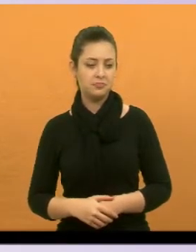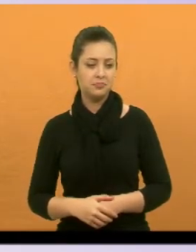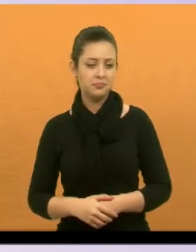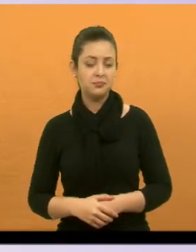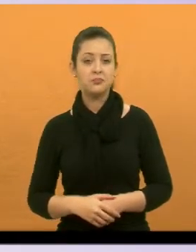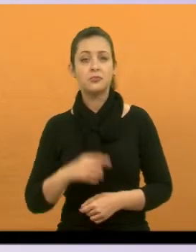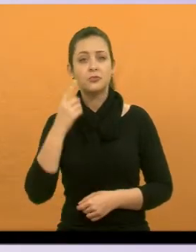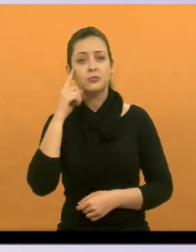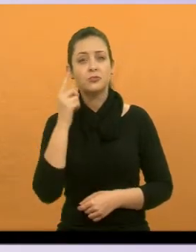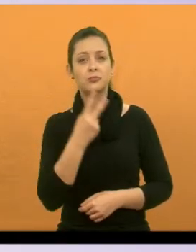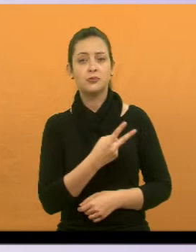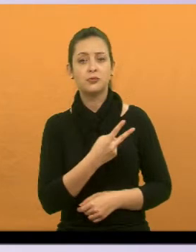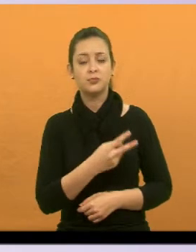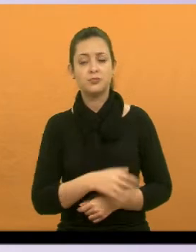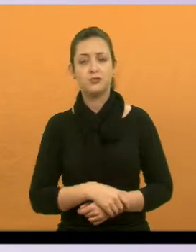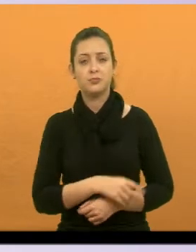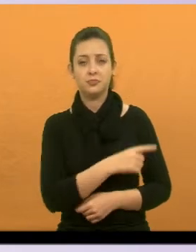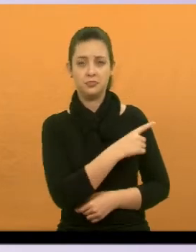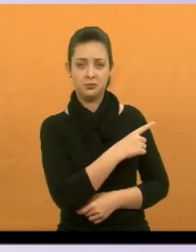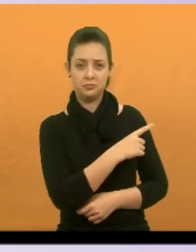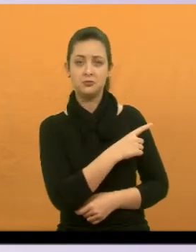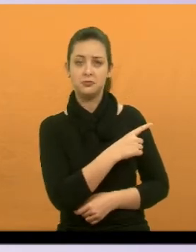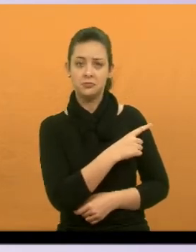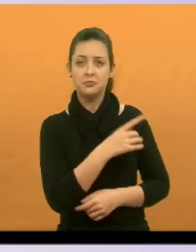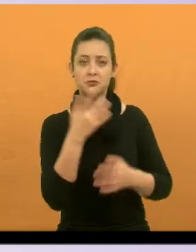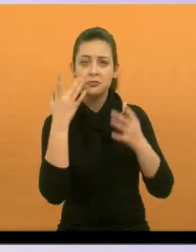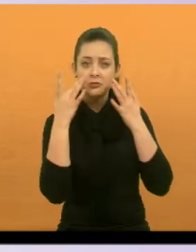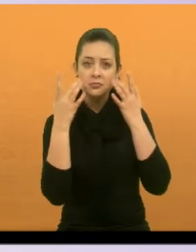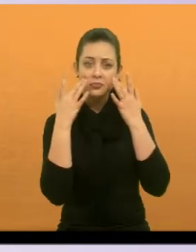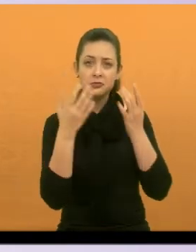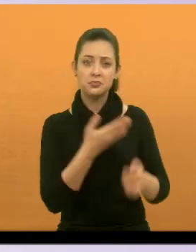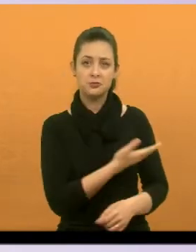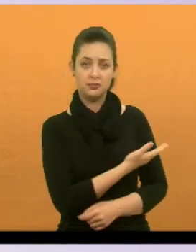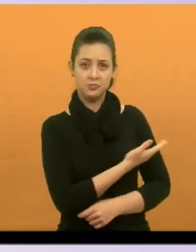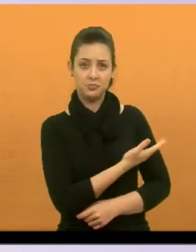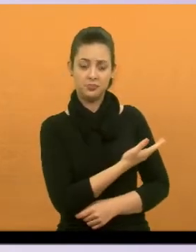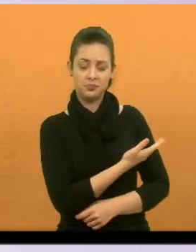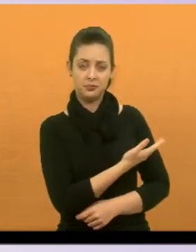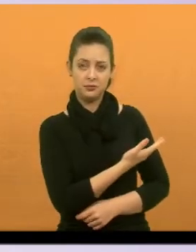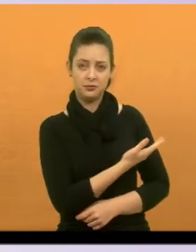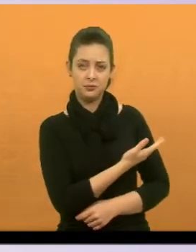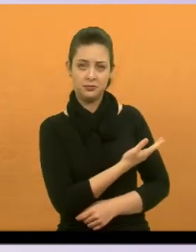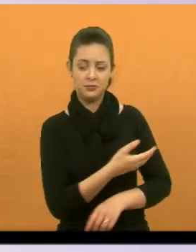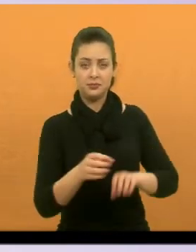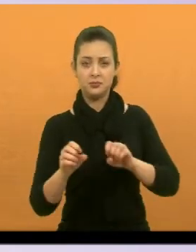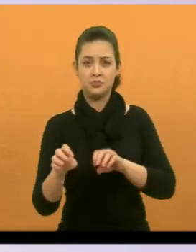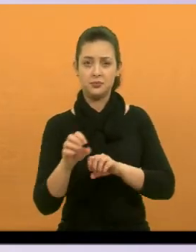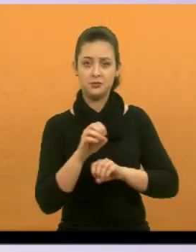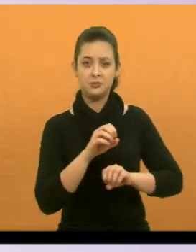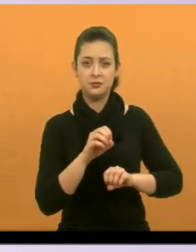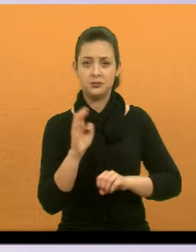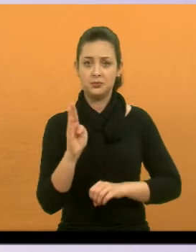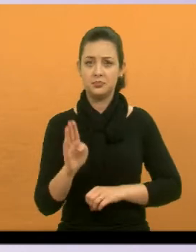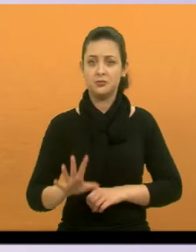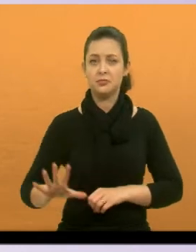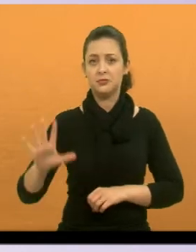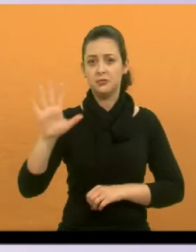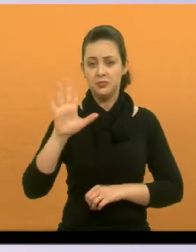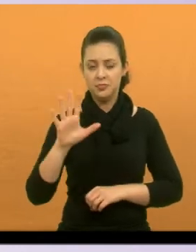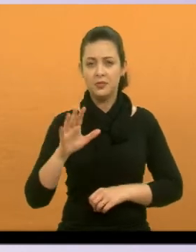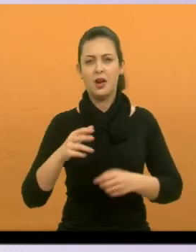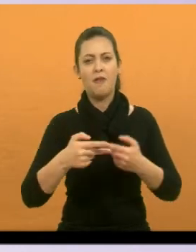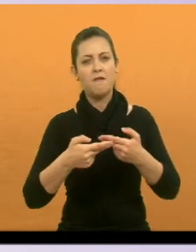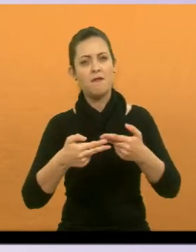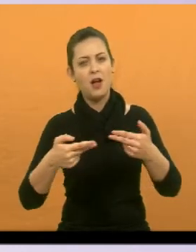No dia 2º de setembro, prestigiamos a peça A Mandrágora, da caravana Ensina Brasil, que esteve no município com várias